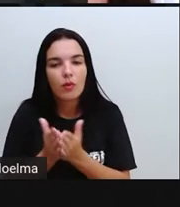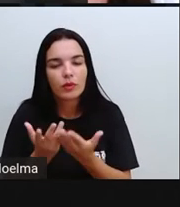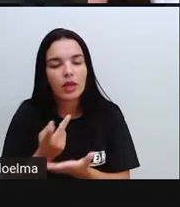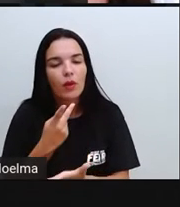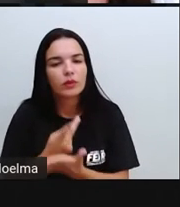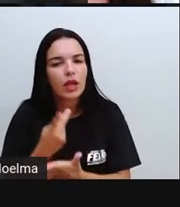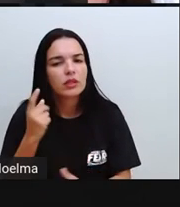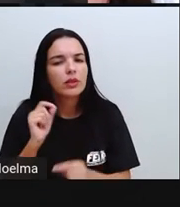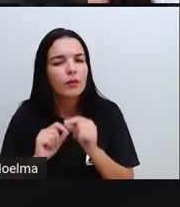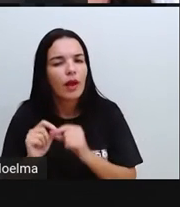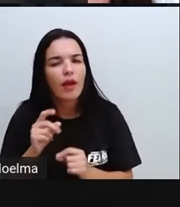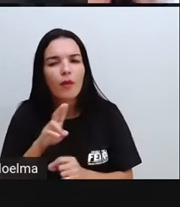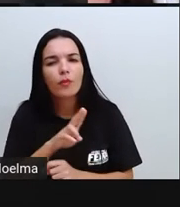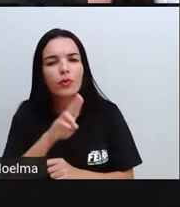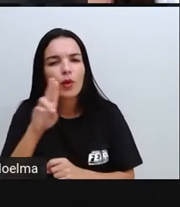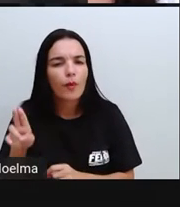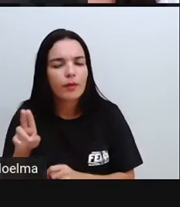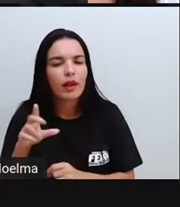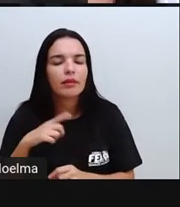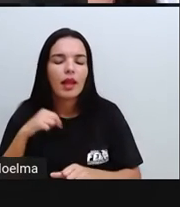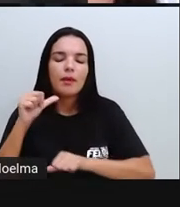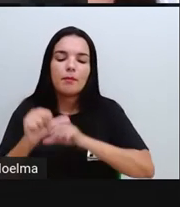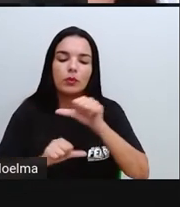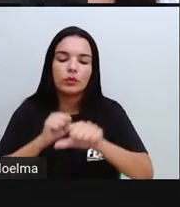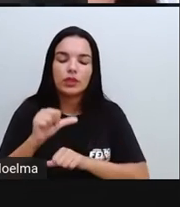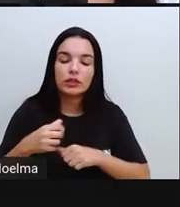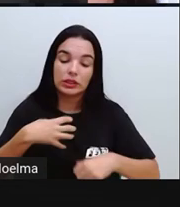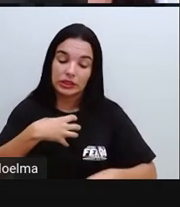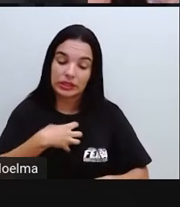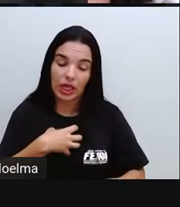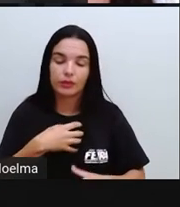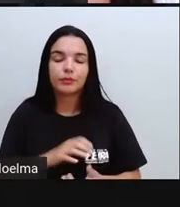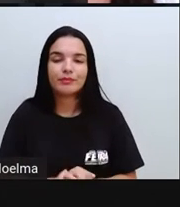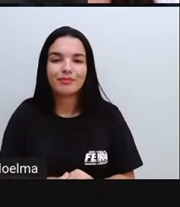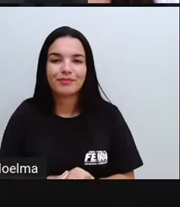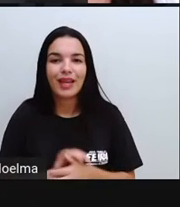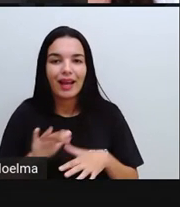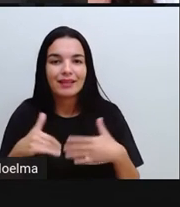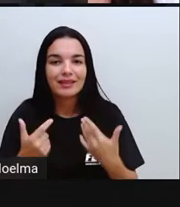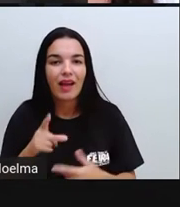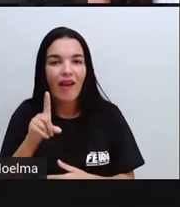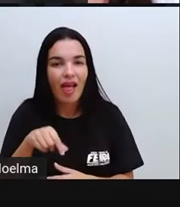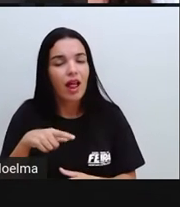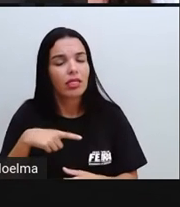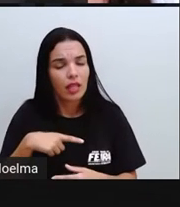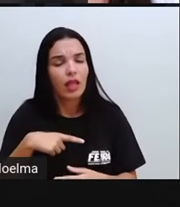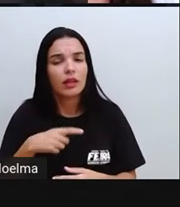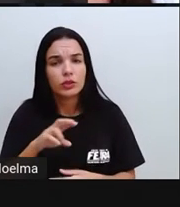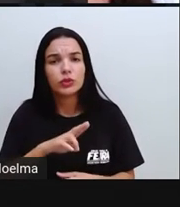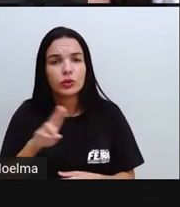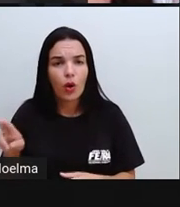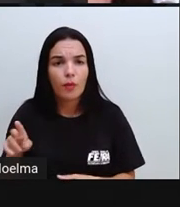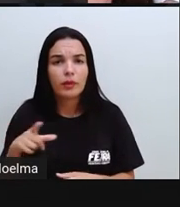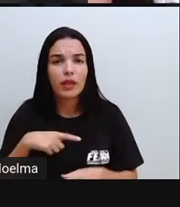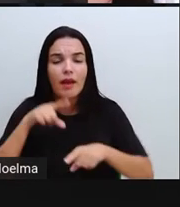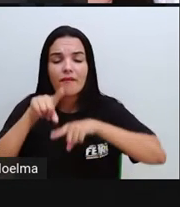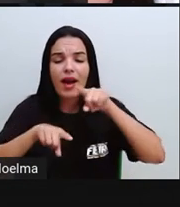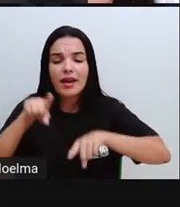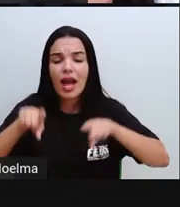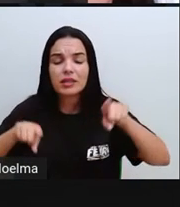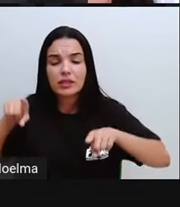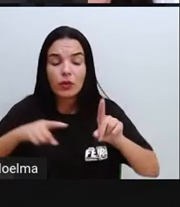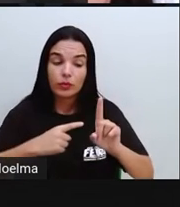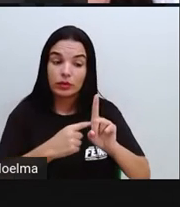isso, a gente fala que houve uma mudança de estado. E essas mudanças, elas acontecem devido à variação da